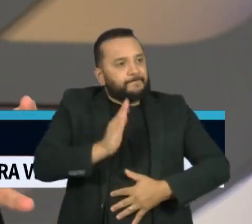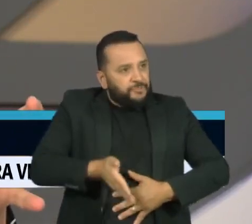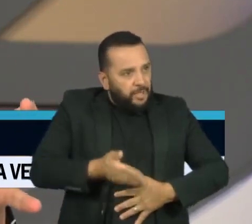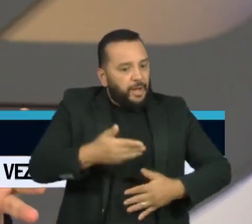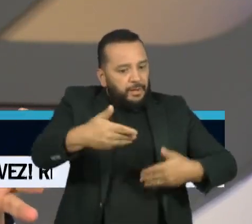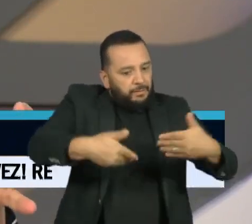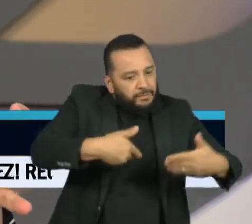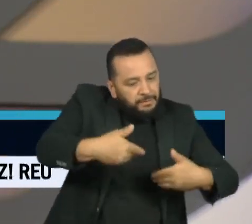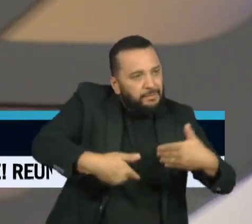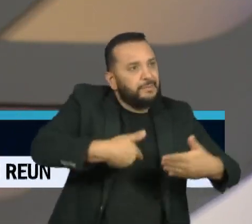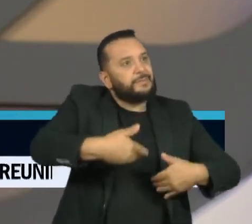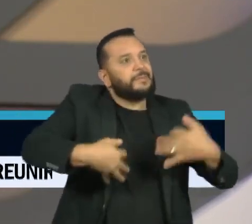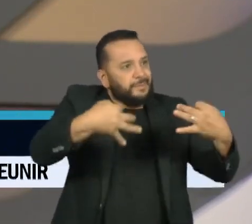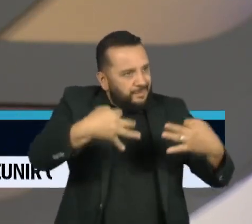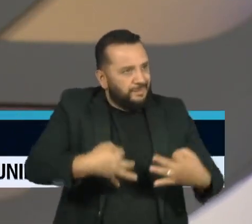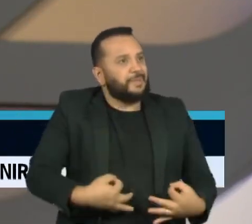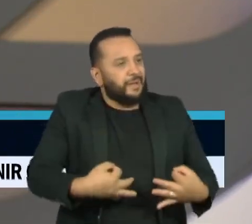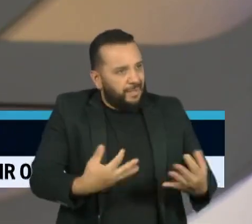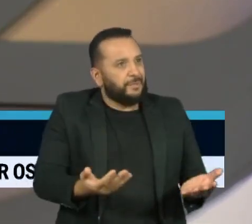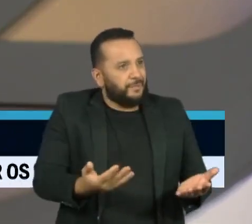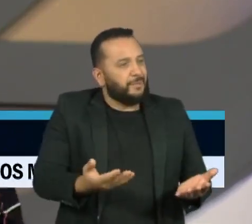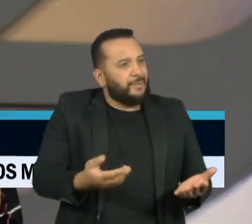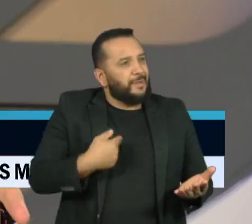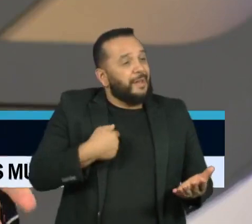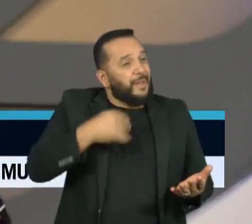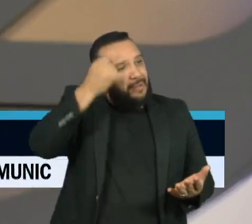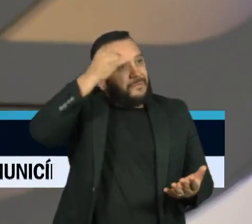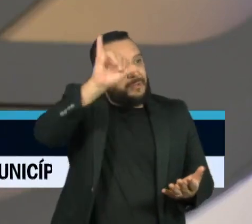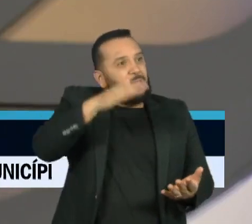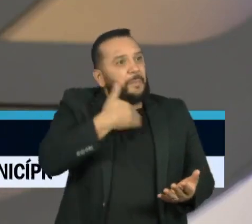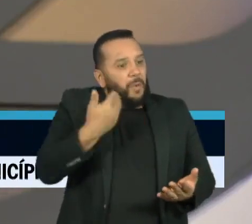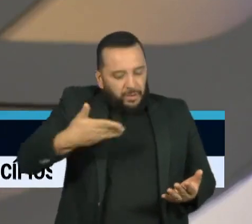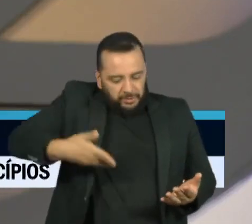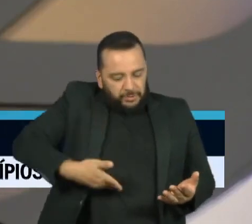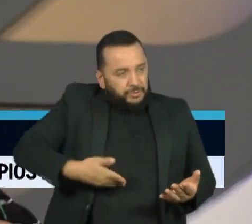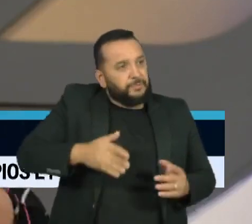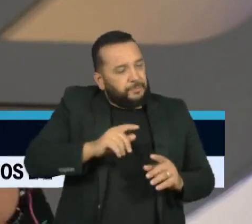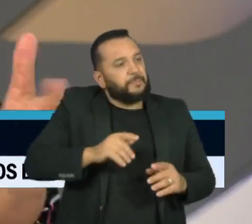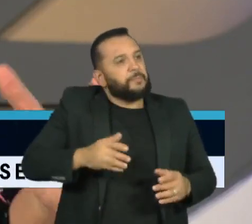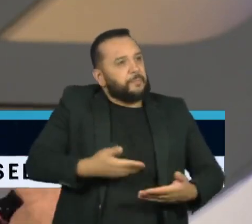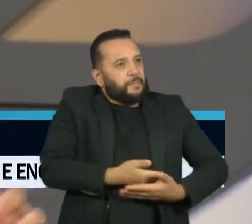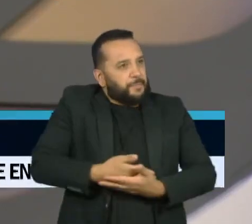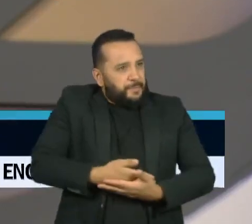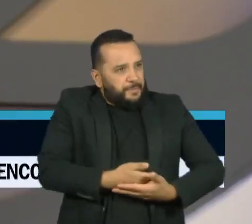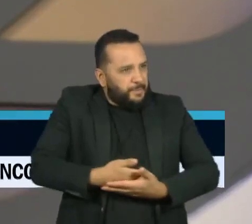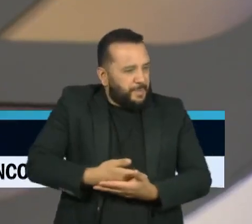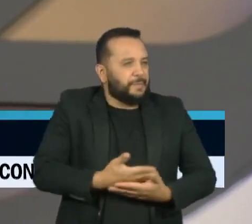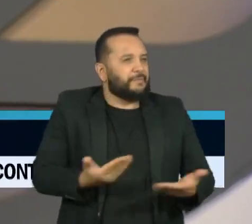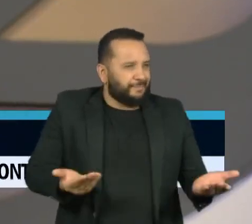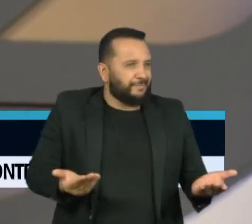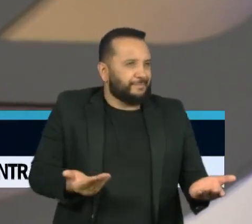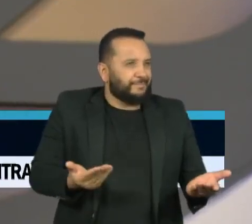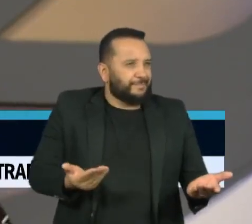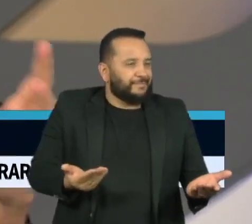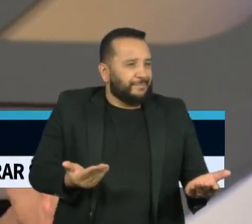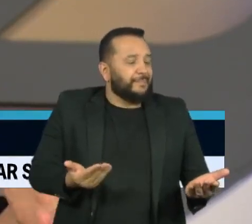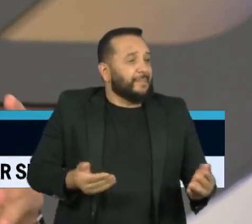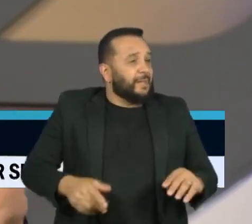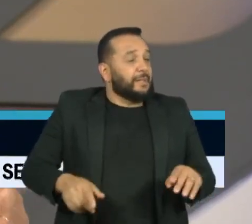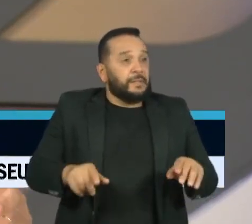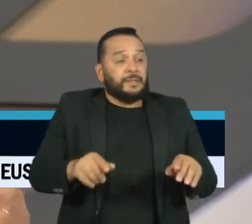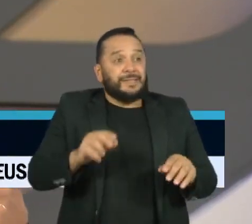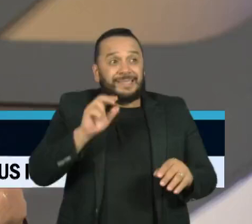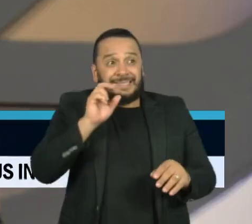-natal de forma criteriosa, está menos exposta ao risco da mortalidade materna, o processo de qualquer